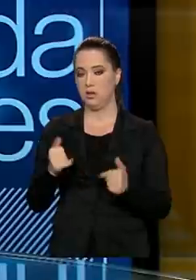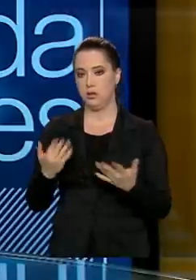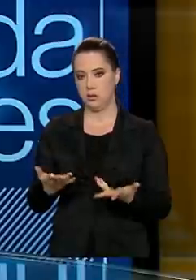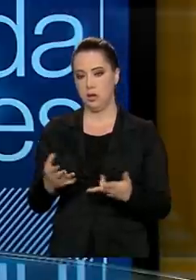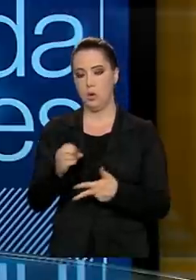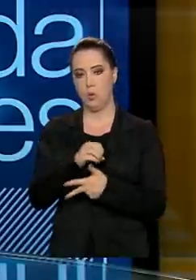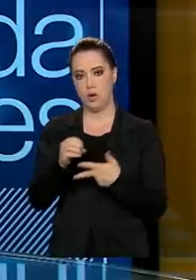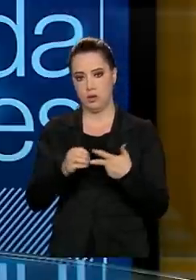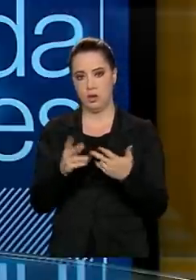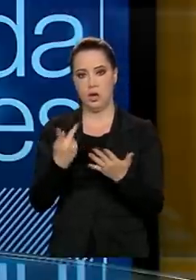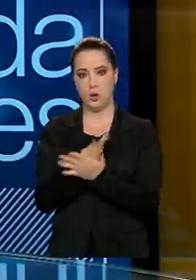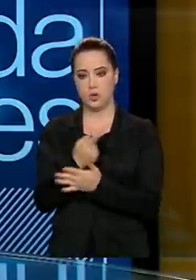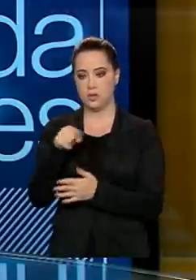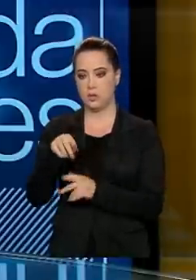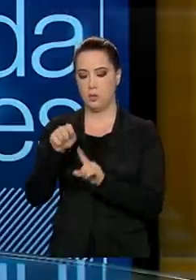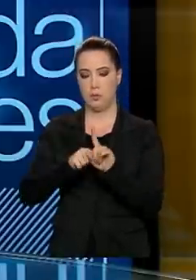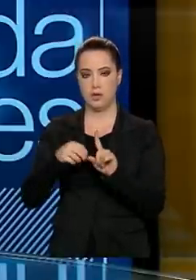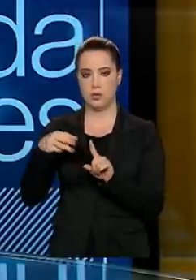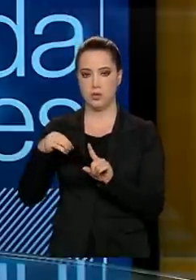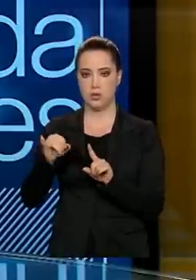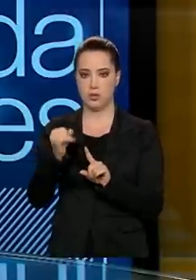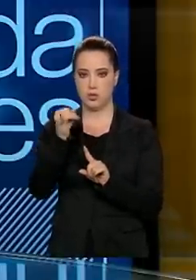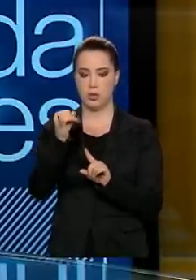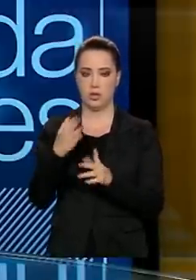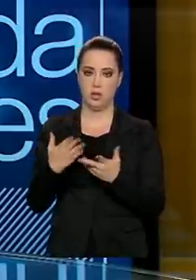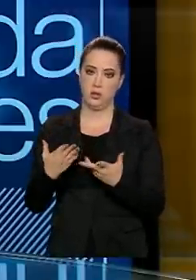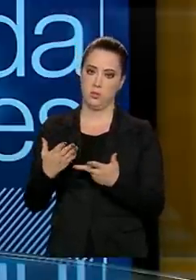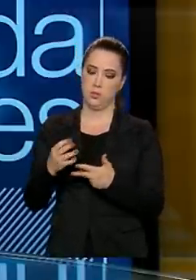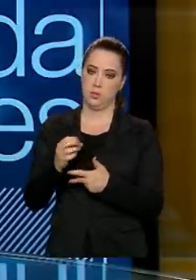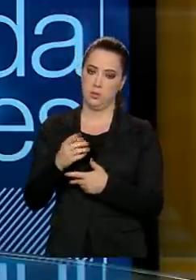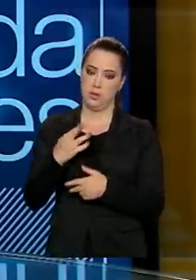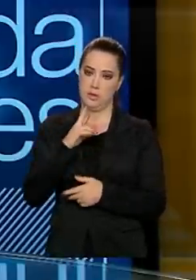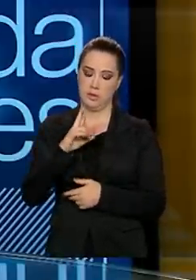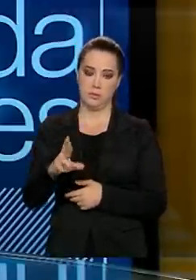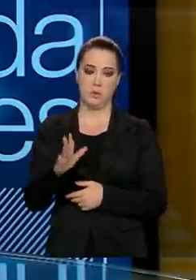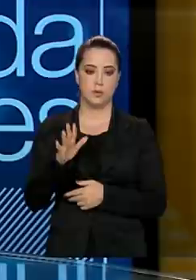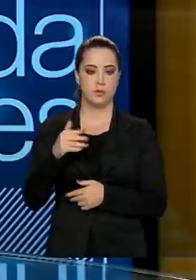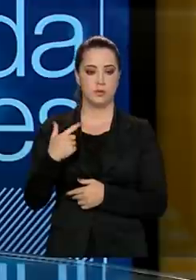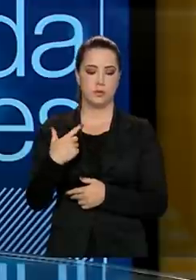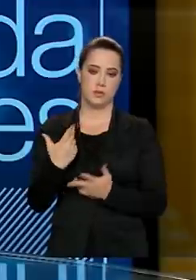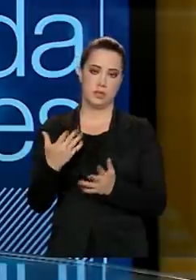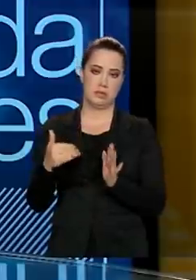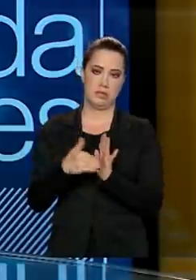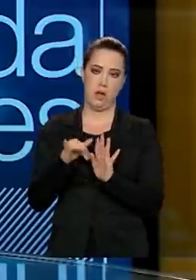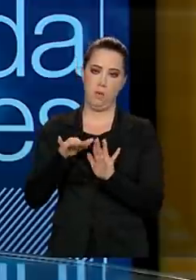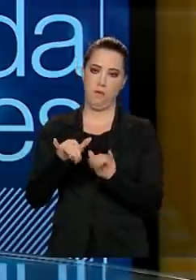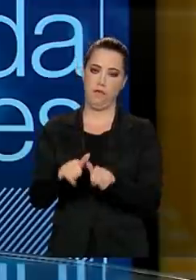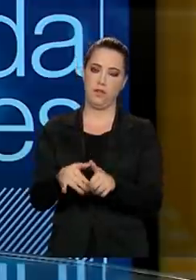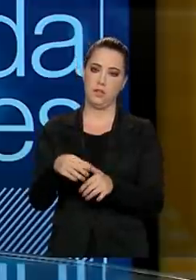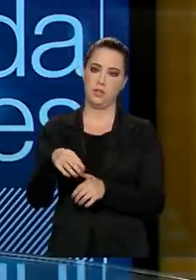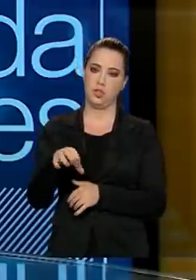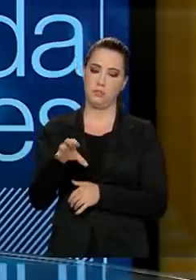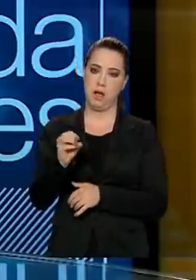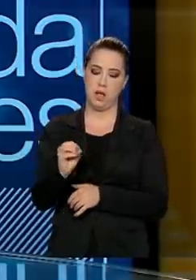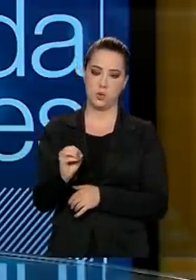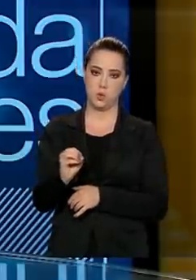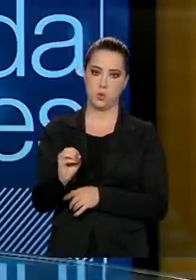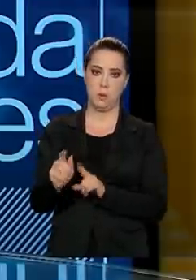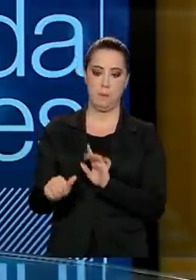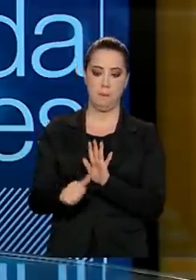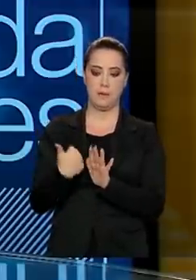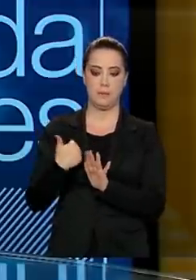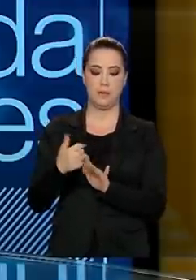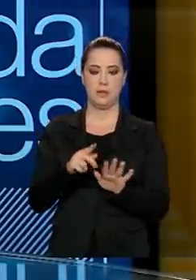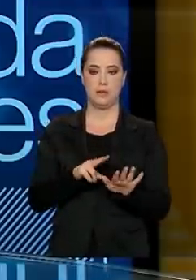acontecendo em janeiro. A previsão é que o resultado do Enem saia até o final de março. E ali, pela primeira semana de